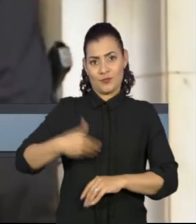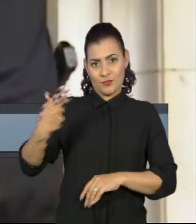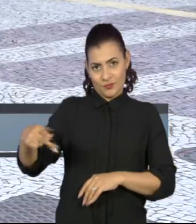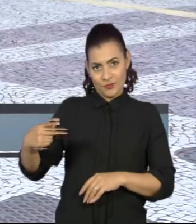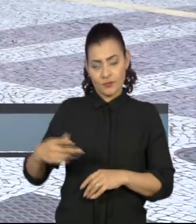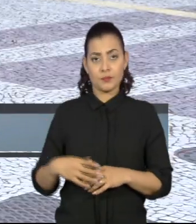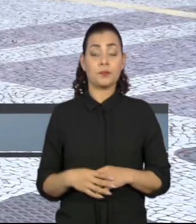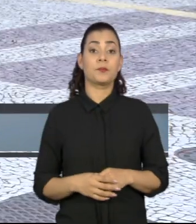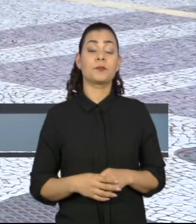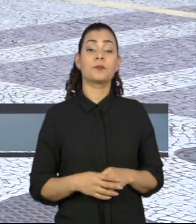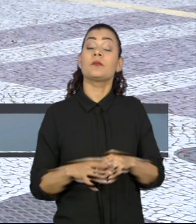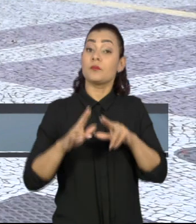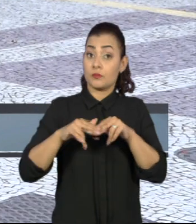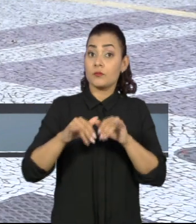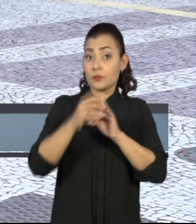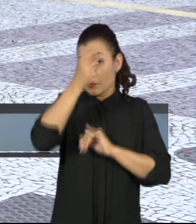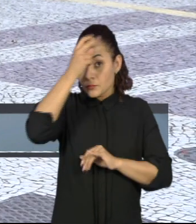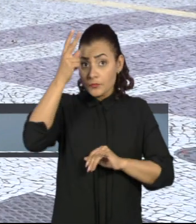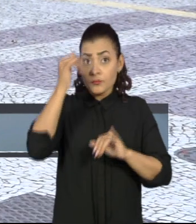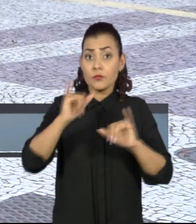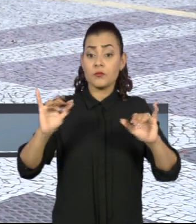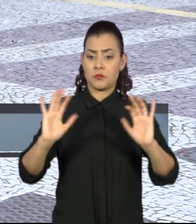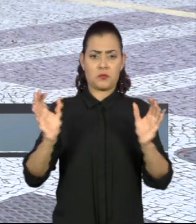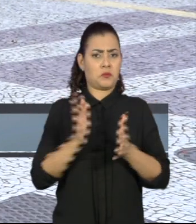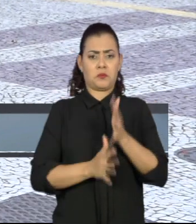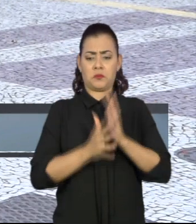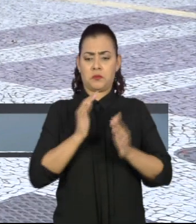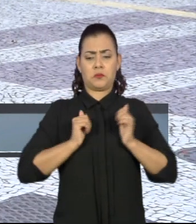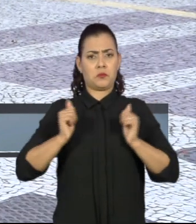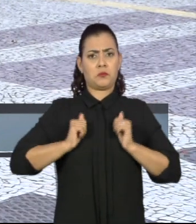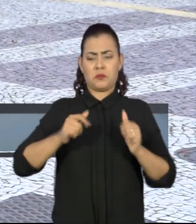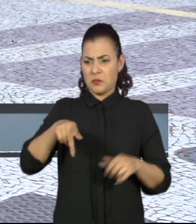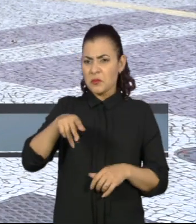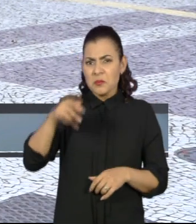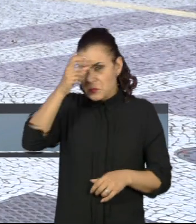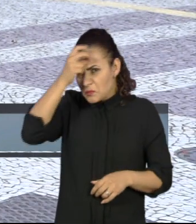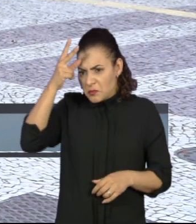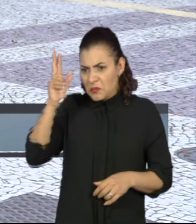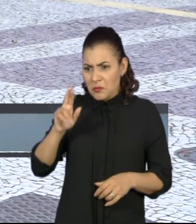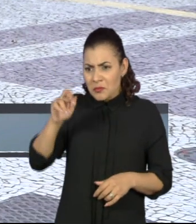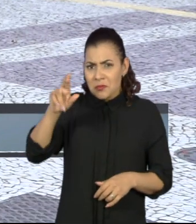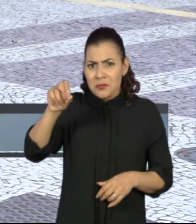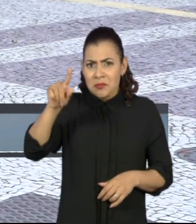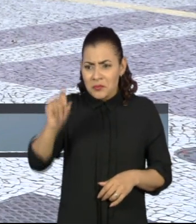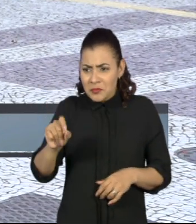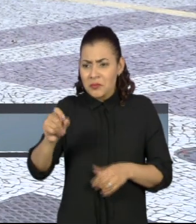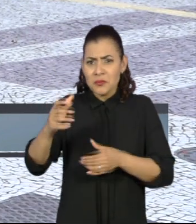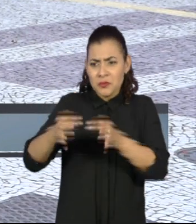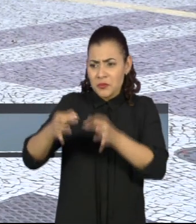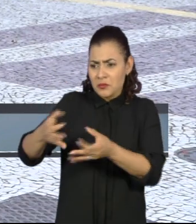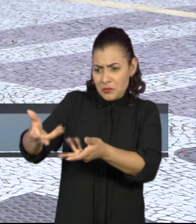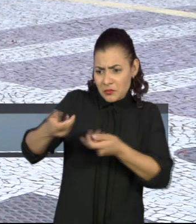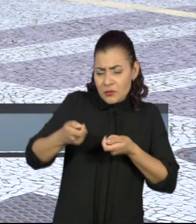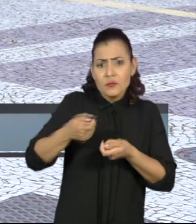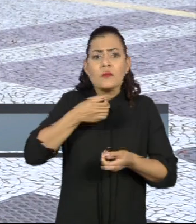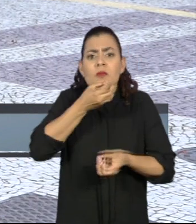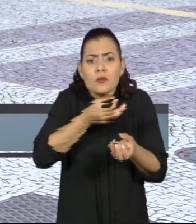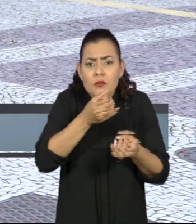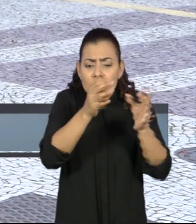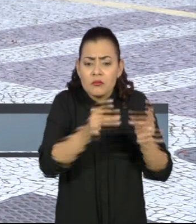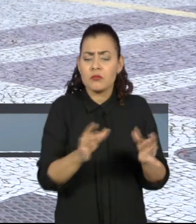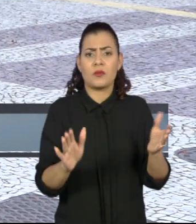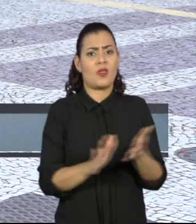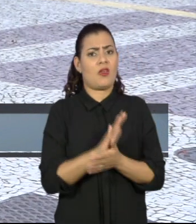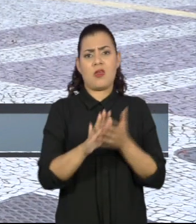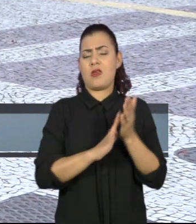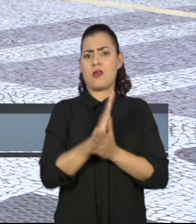rodoviário. Em nota, a prefeitura informou que em nenhum momento o prefeito Rodrigo Neves foi convidado pela Justiça para dar maiores esclarecimentos.